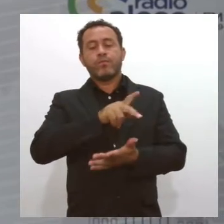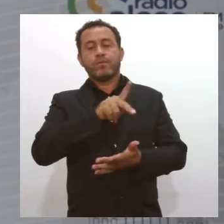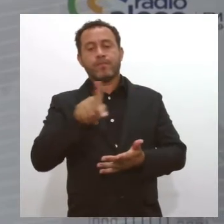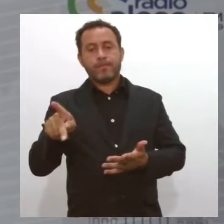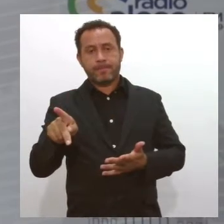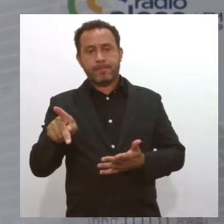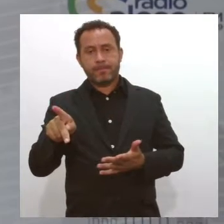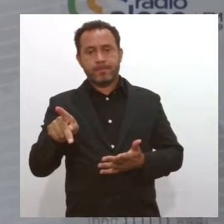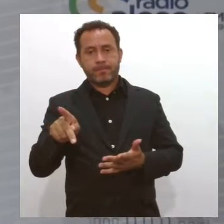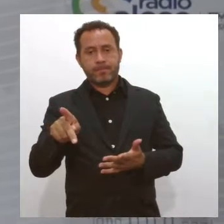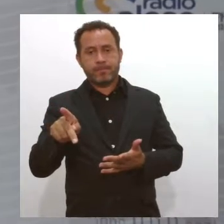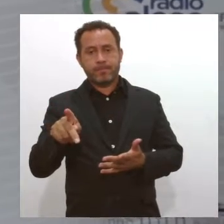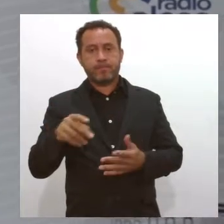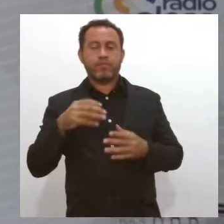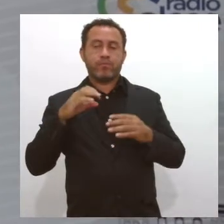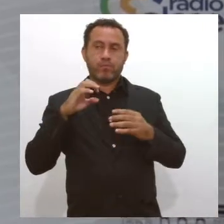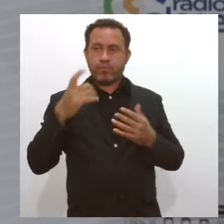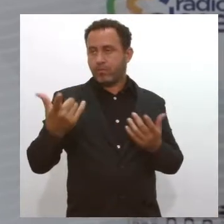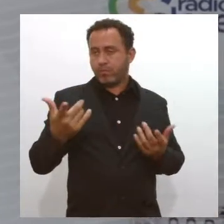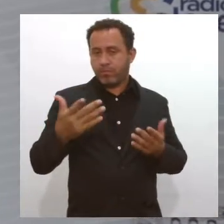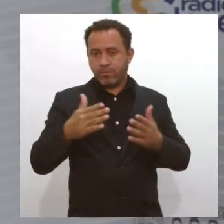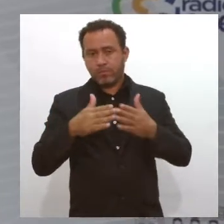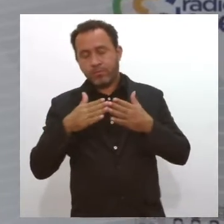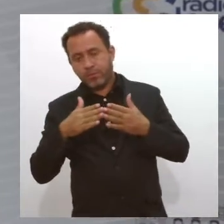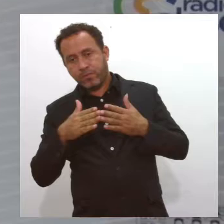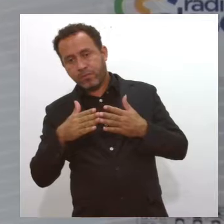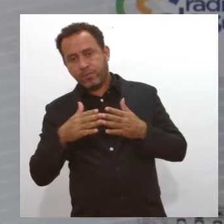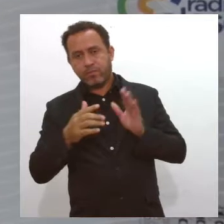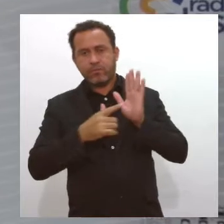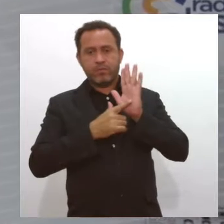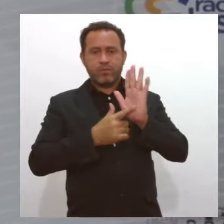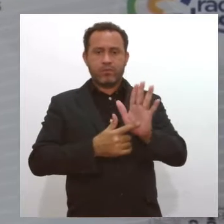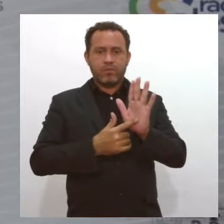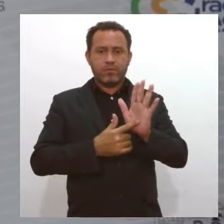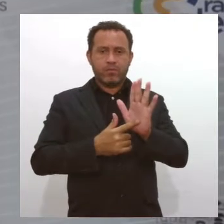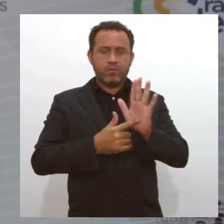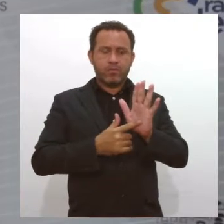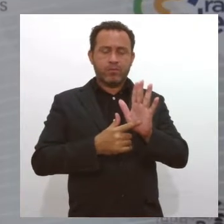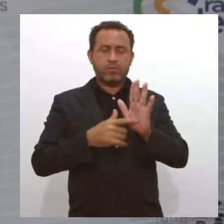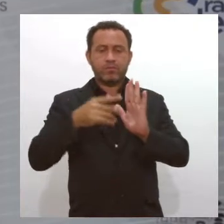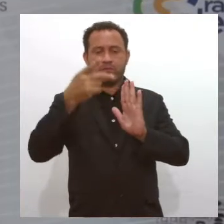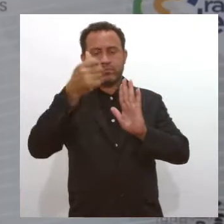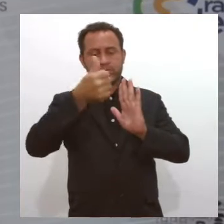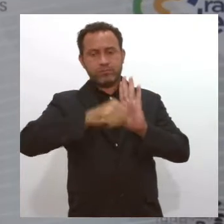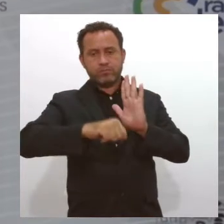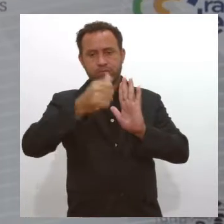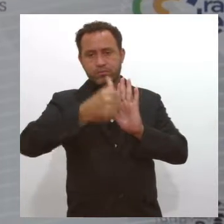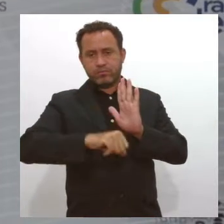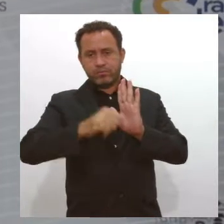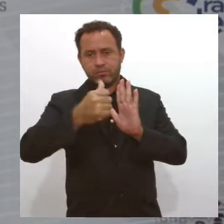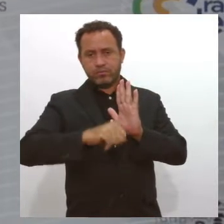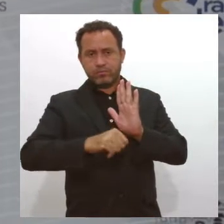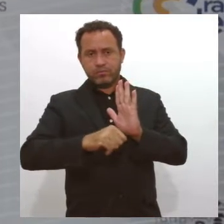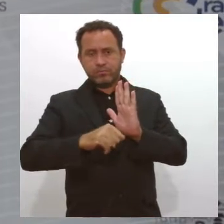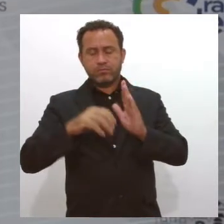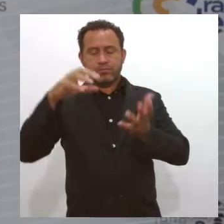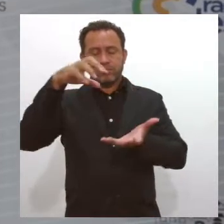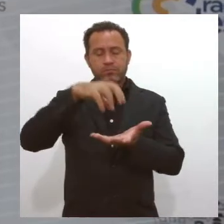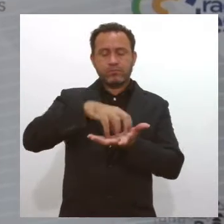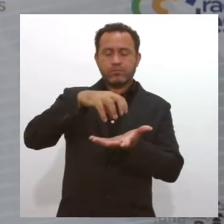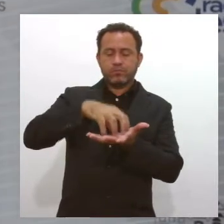cobrei no bom sentido, de que ele apresentasse o diagnóstico que a Dom Cabral,